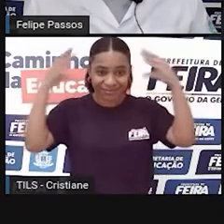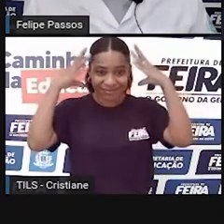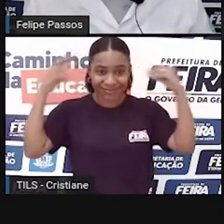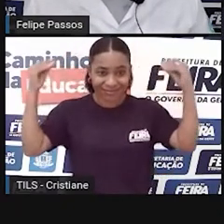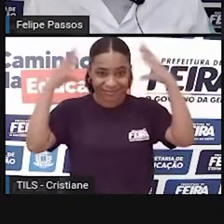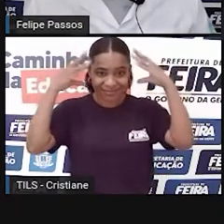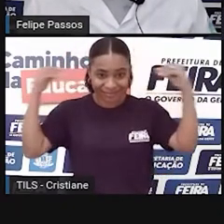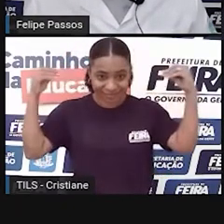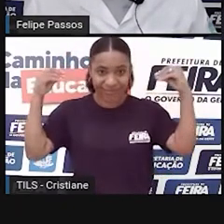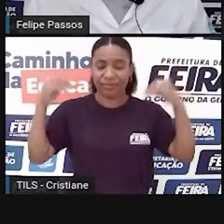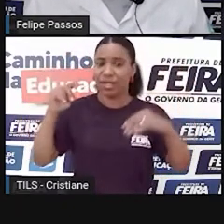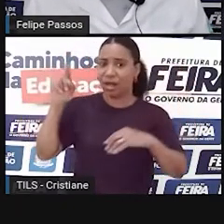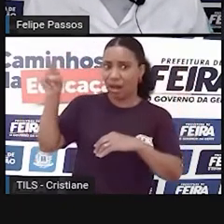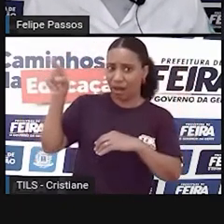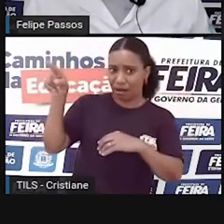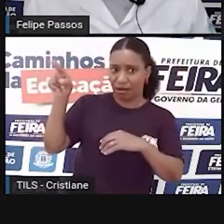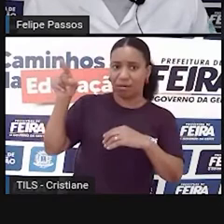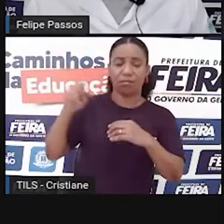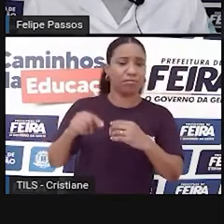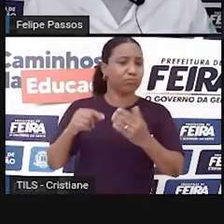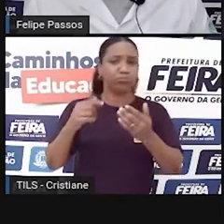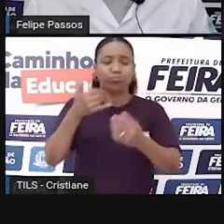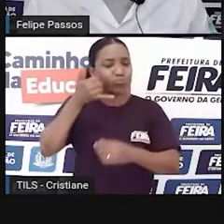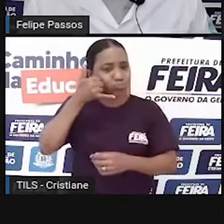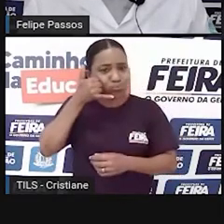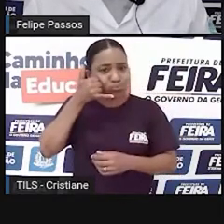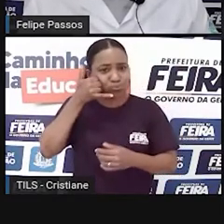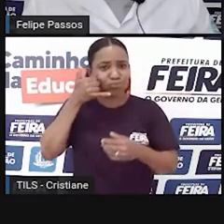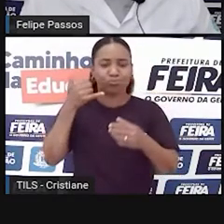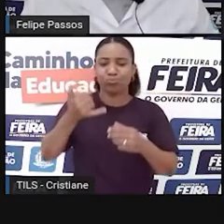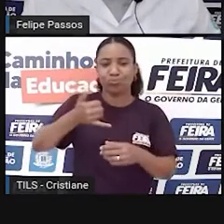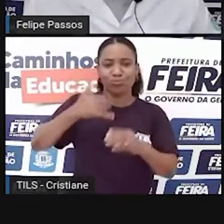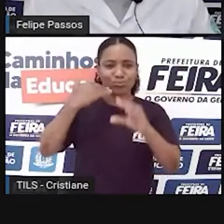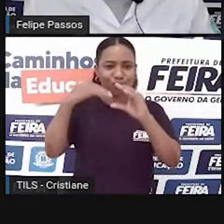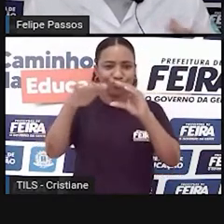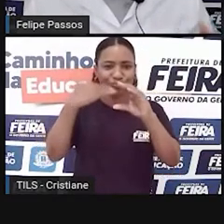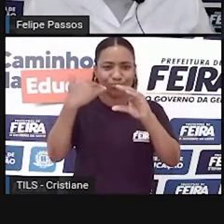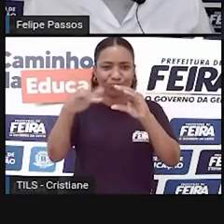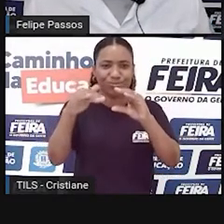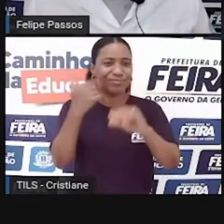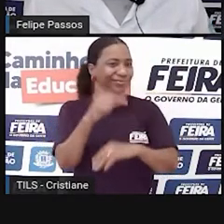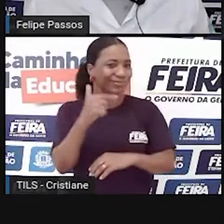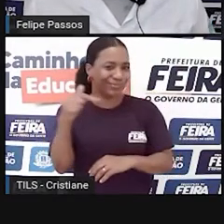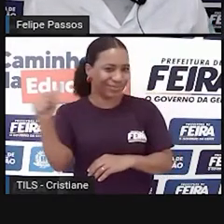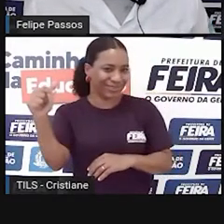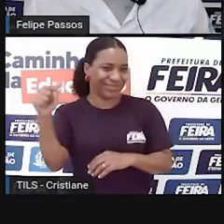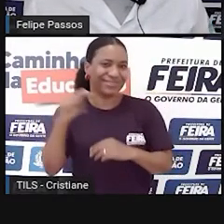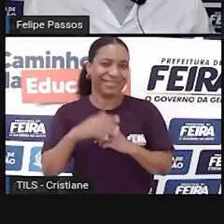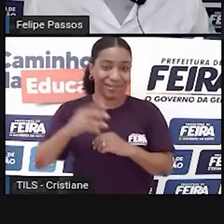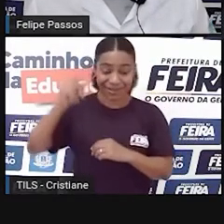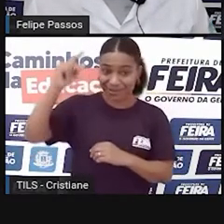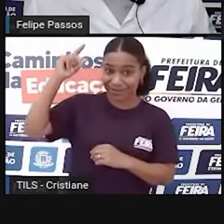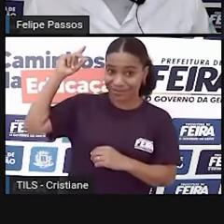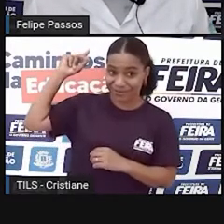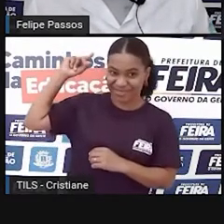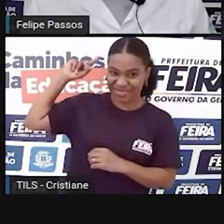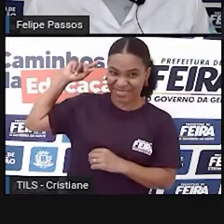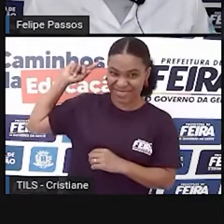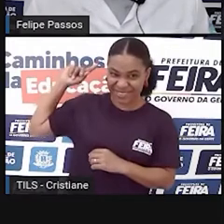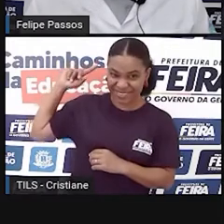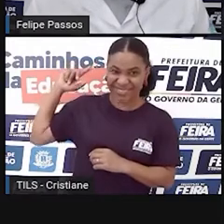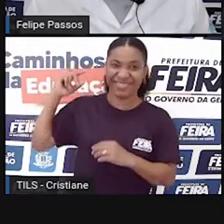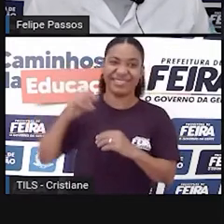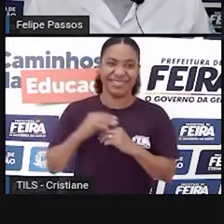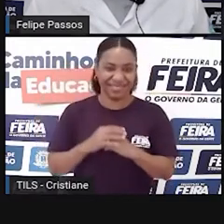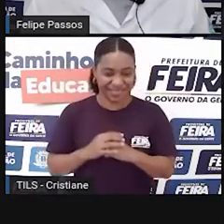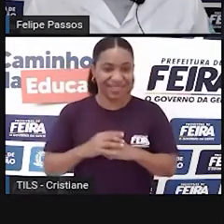meios de comunicação rápidos como a gente tem hoje. Meios de comunicação tão eficientes como a gente tem hoje, não